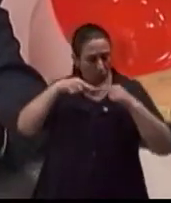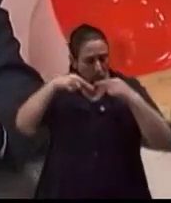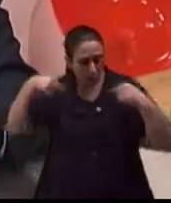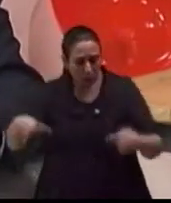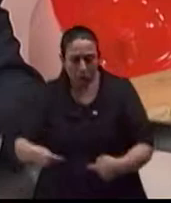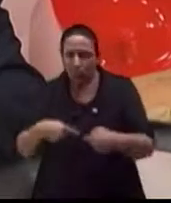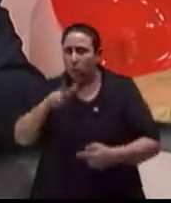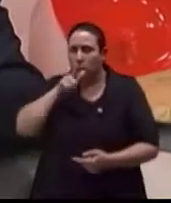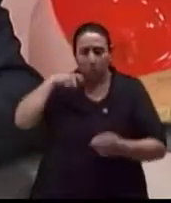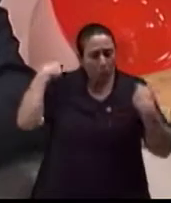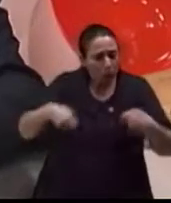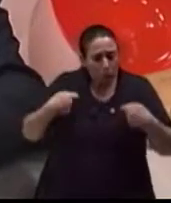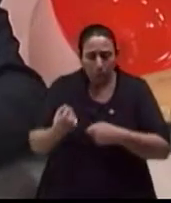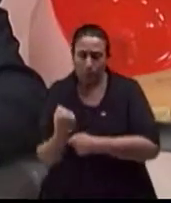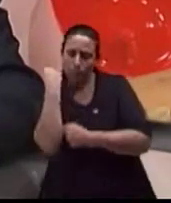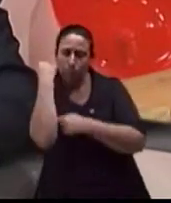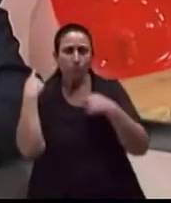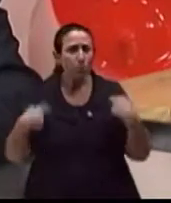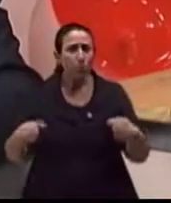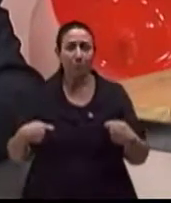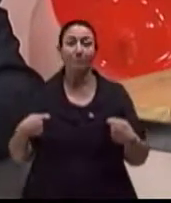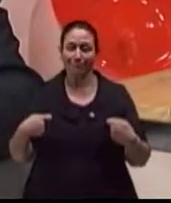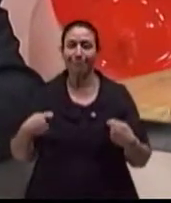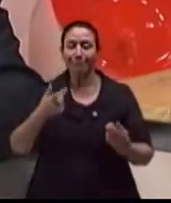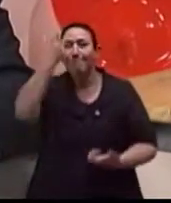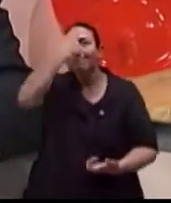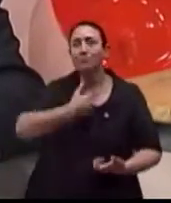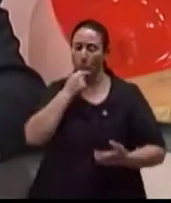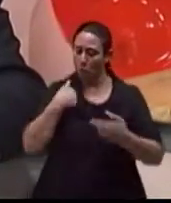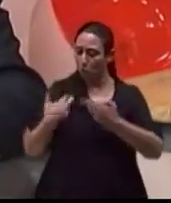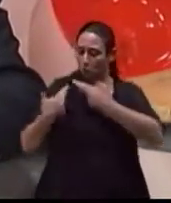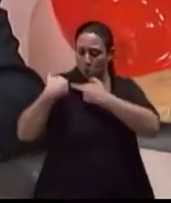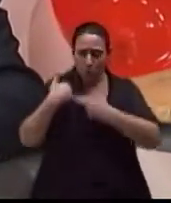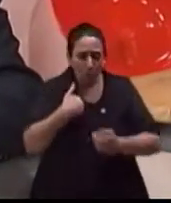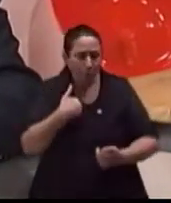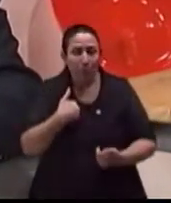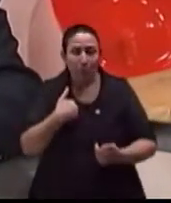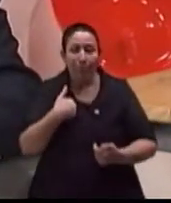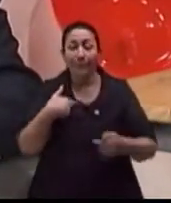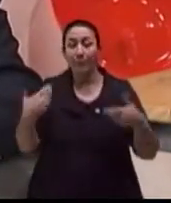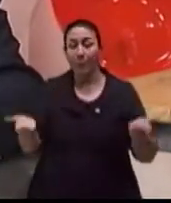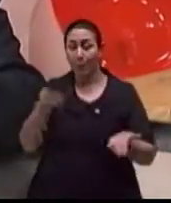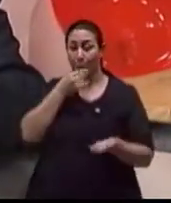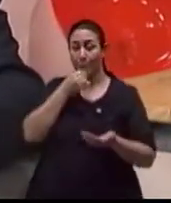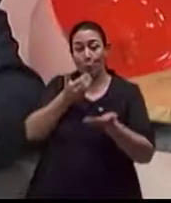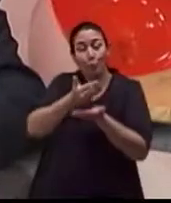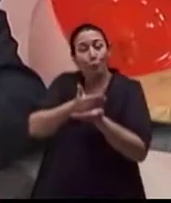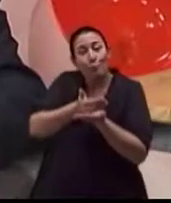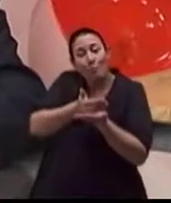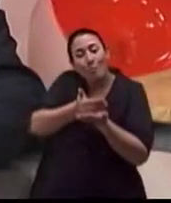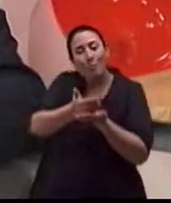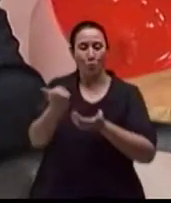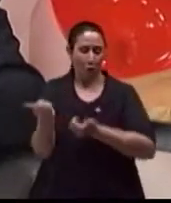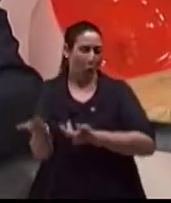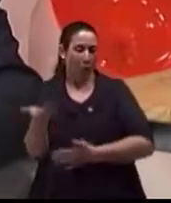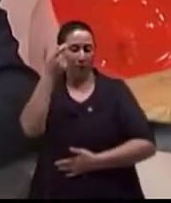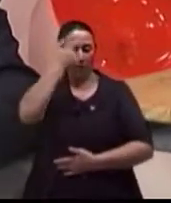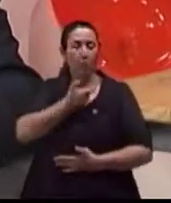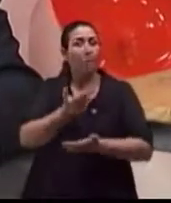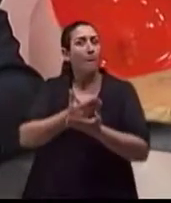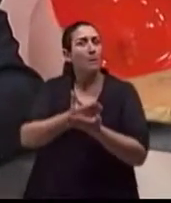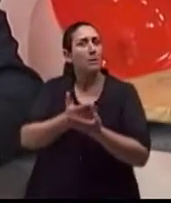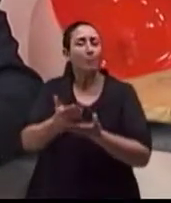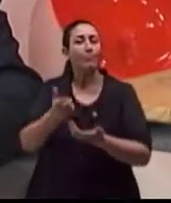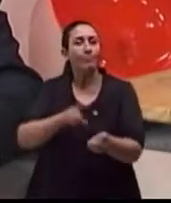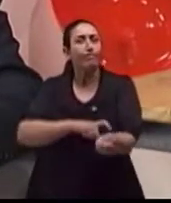a relação sexual não funciona. Então, a responsabilidade é toda do homem. Então, quando o jovem está iniciando a sua vida sexual, ele fica nervoso, fica